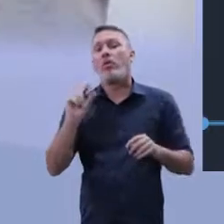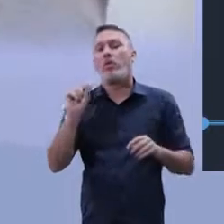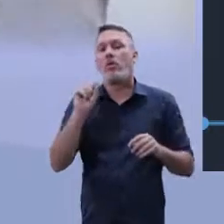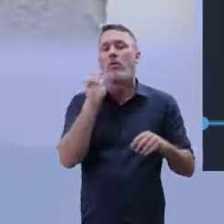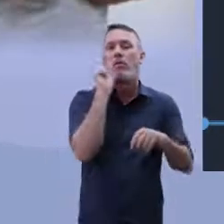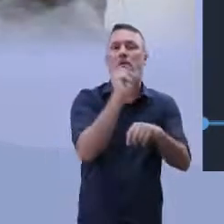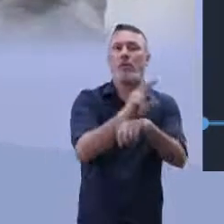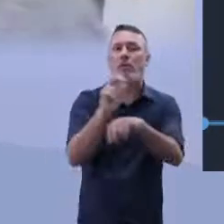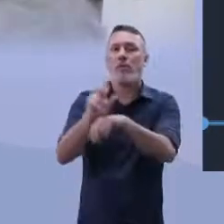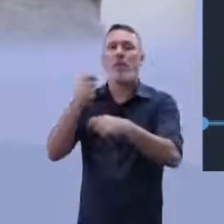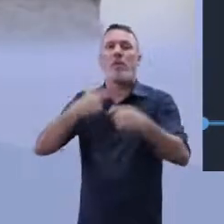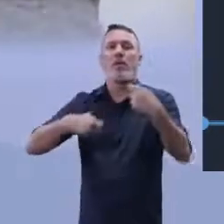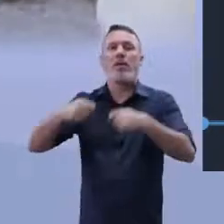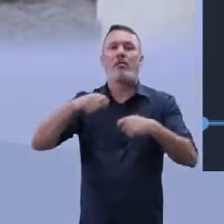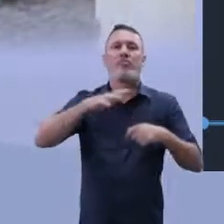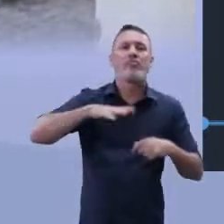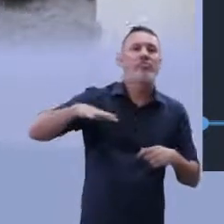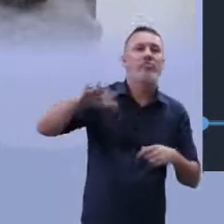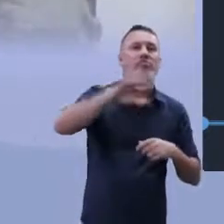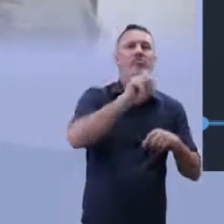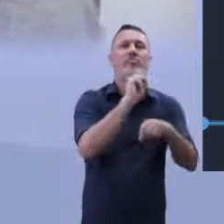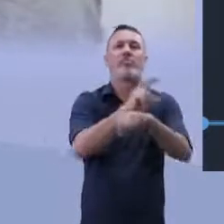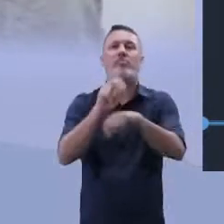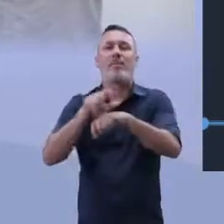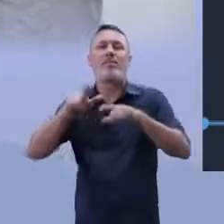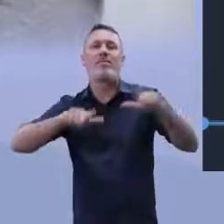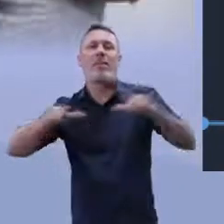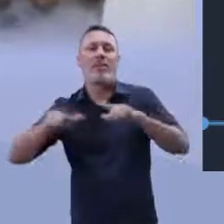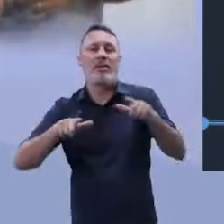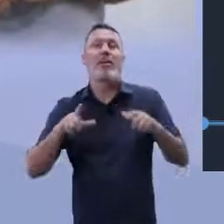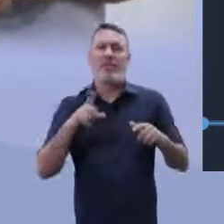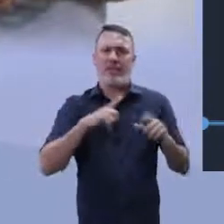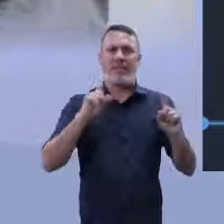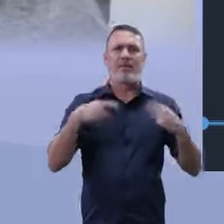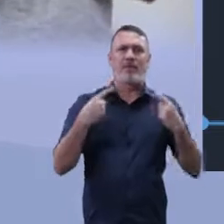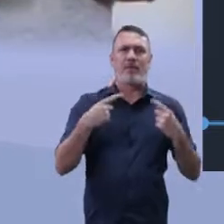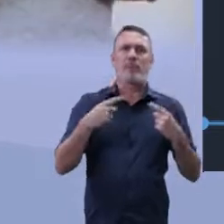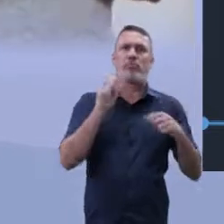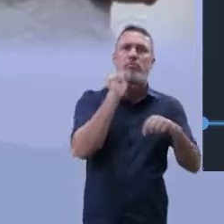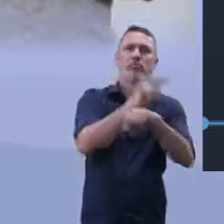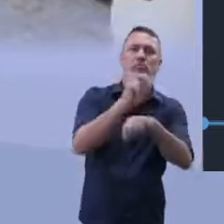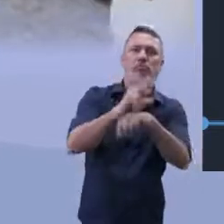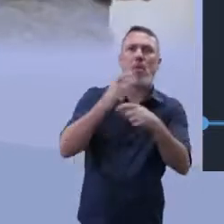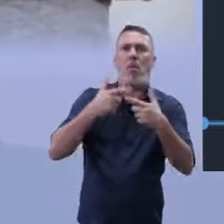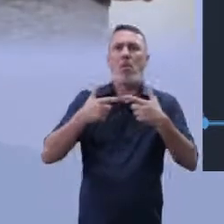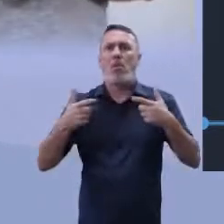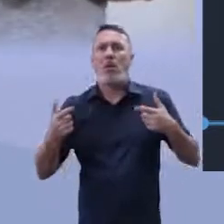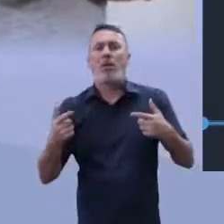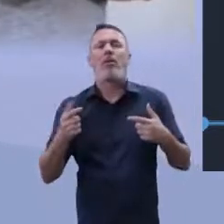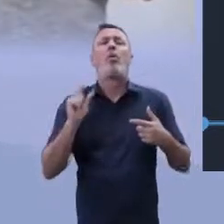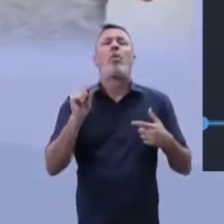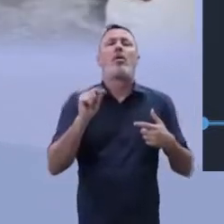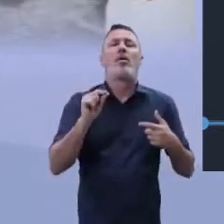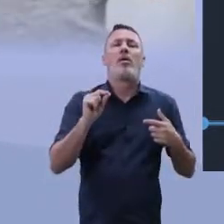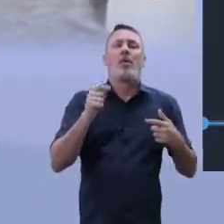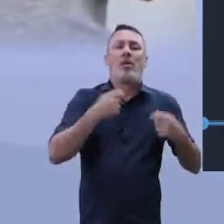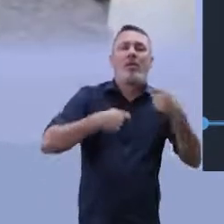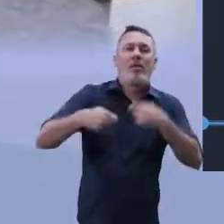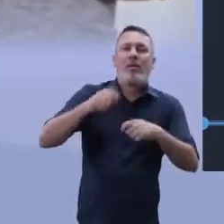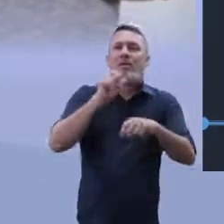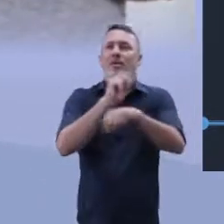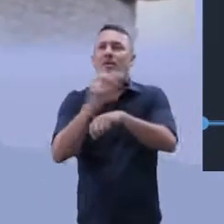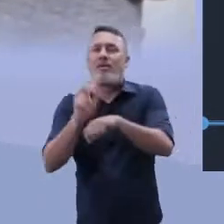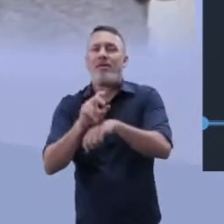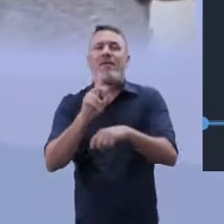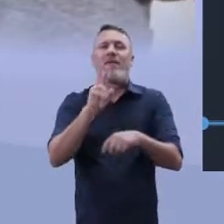Então, vamos falar sobre mercado de trabalho. Vamos falar sobre os desafios do mercado de trabalho no Brasil contemporâneo. O é o mercado de